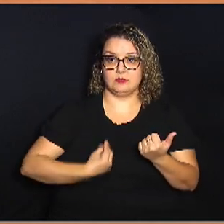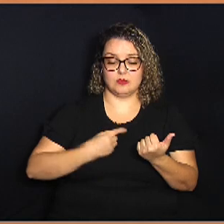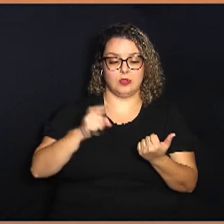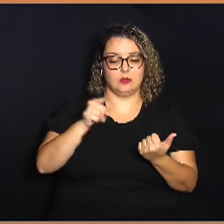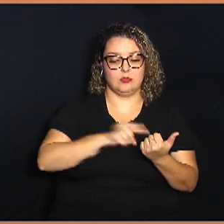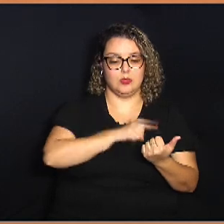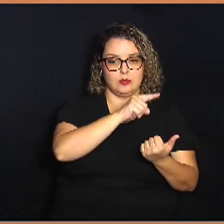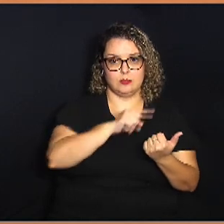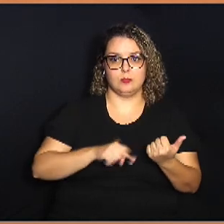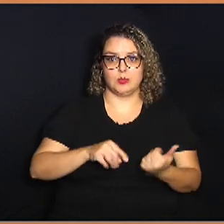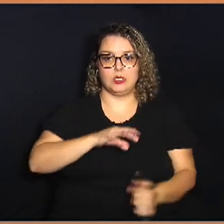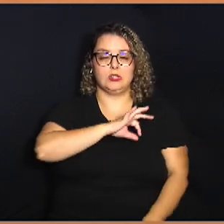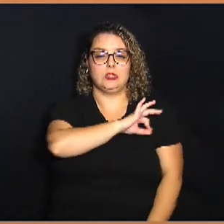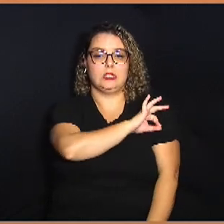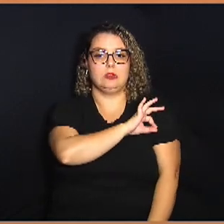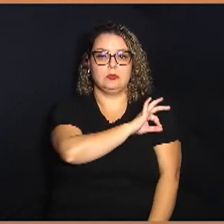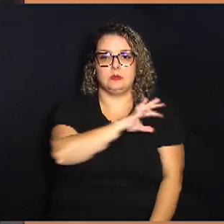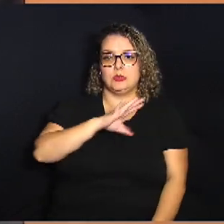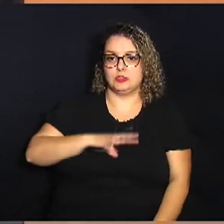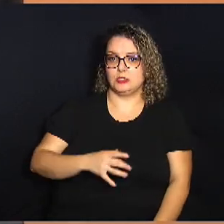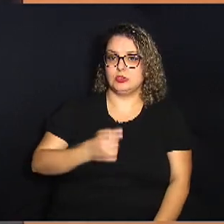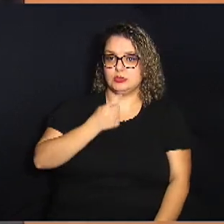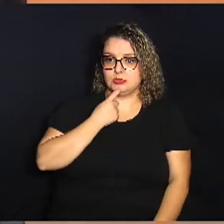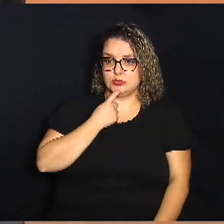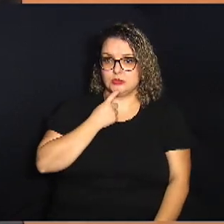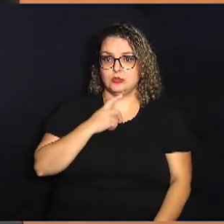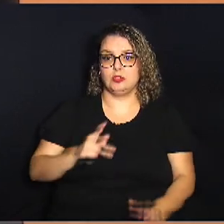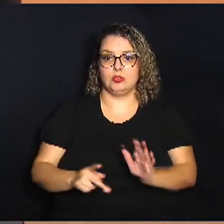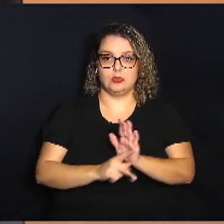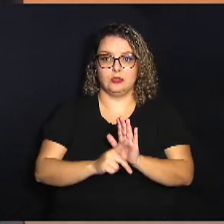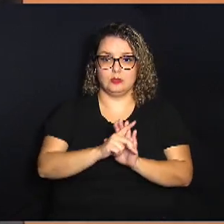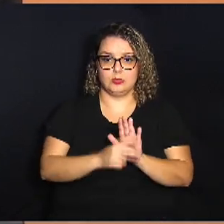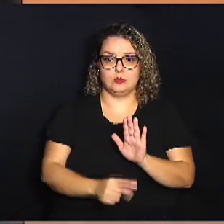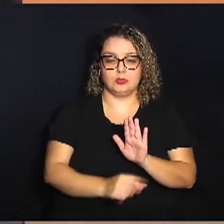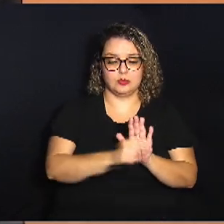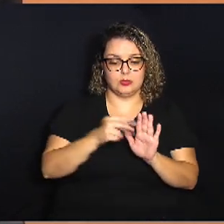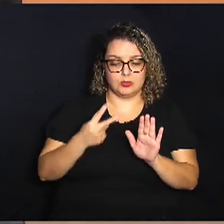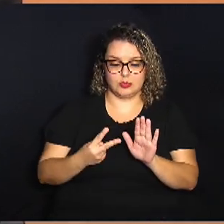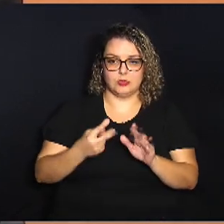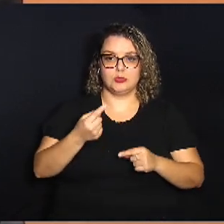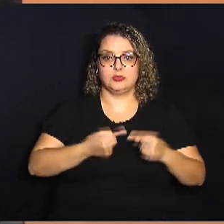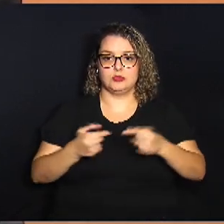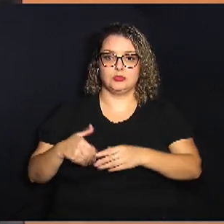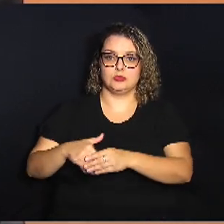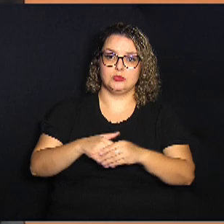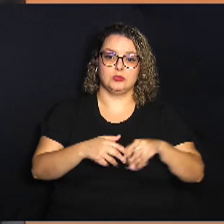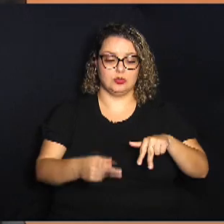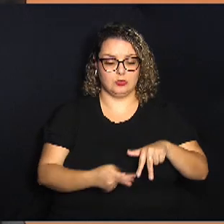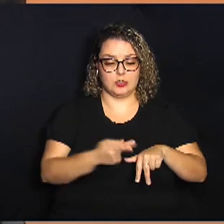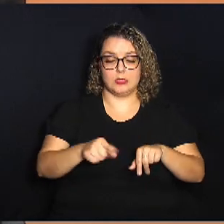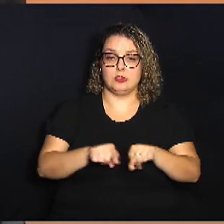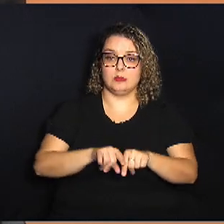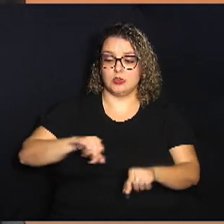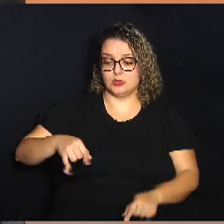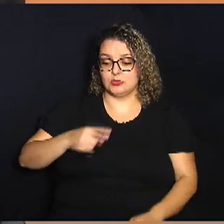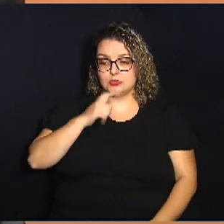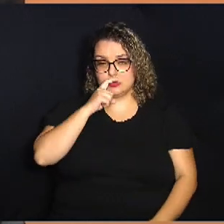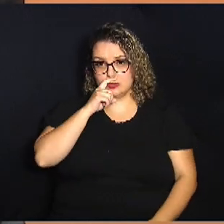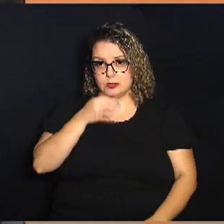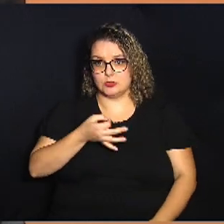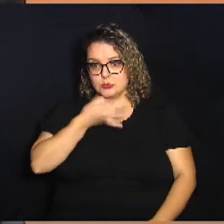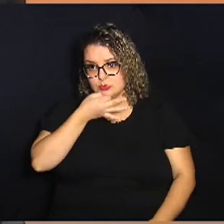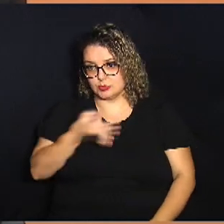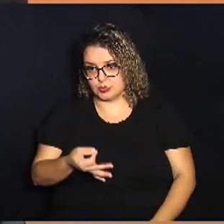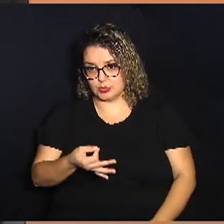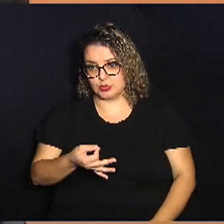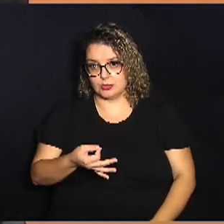Prefeitura Municipal de Campinas Projeto número 2 Discussão e votação do parecer também sugerido pelo senhor Jorge Schneider